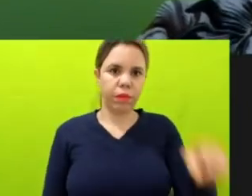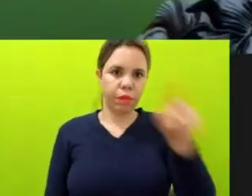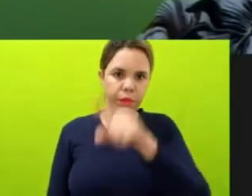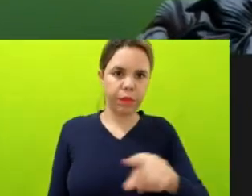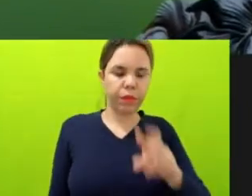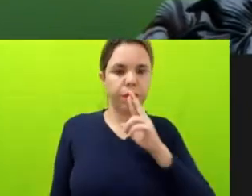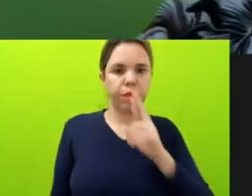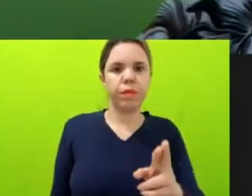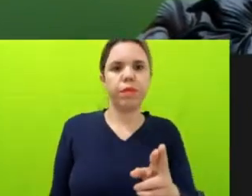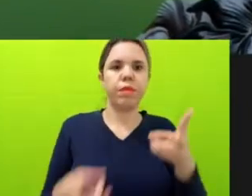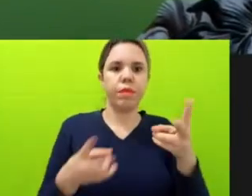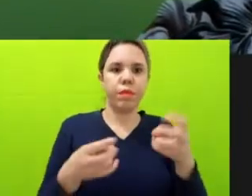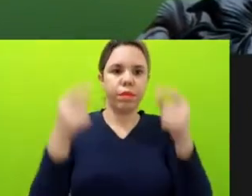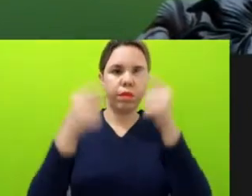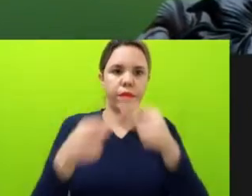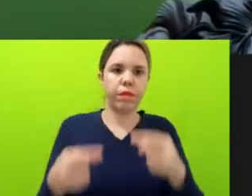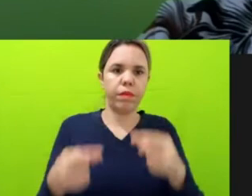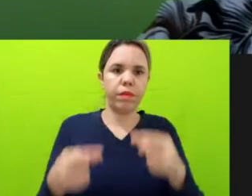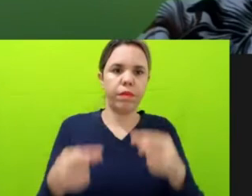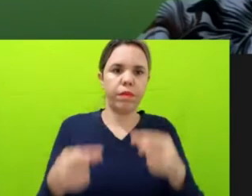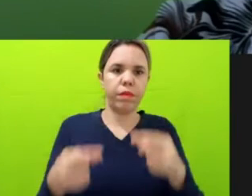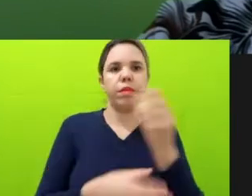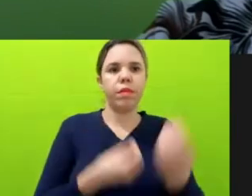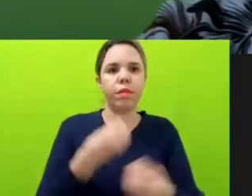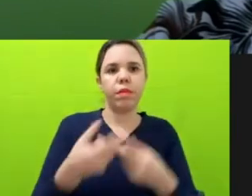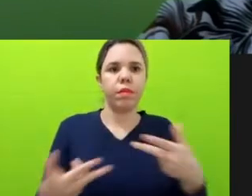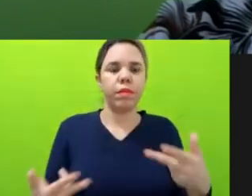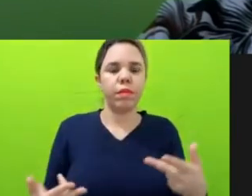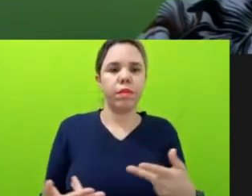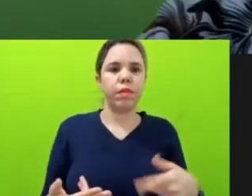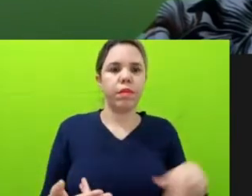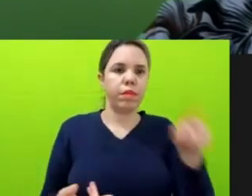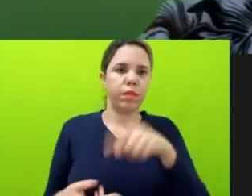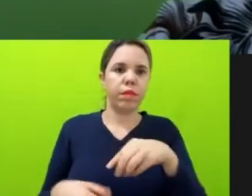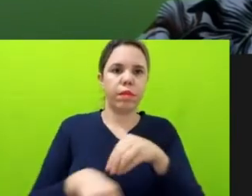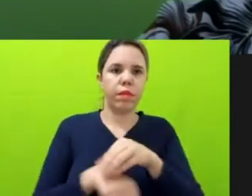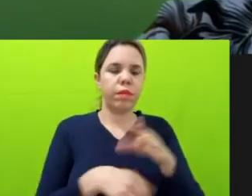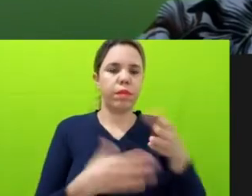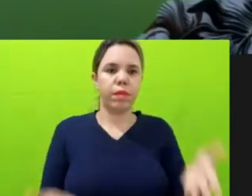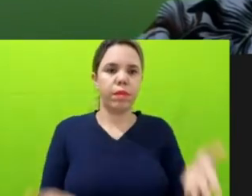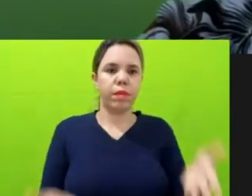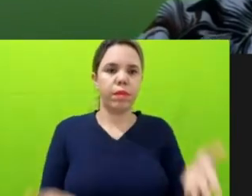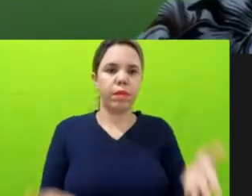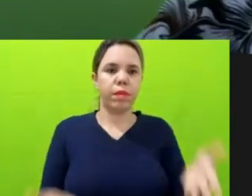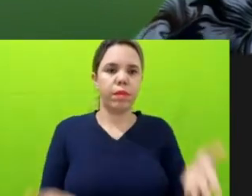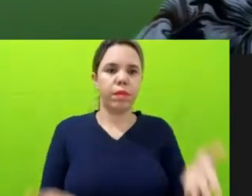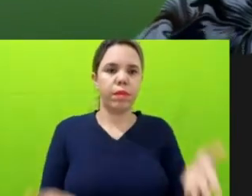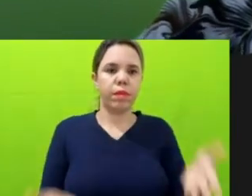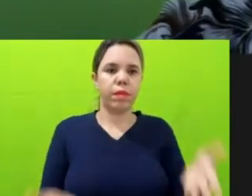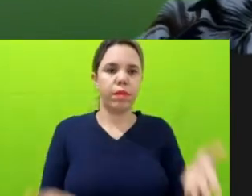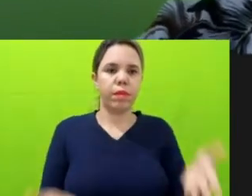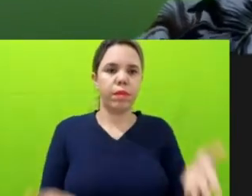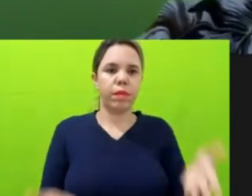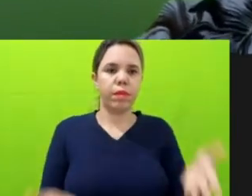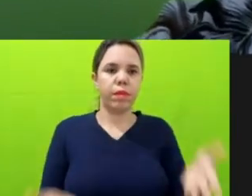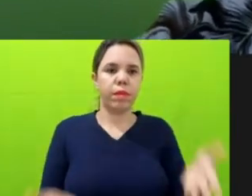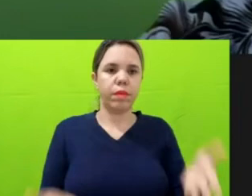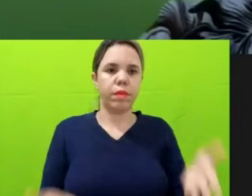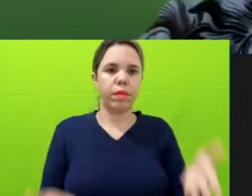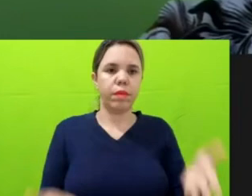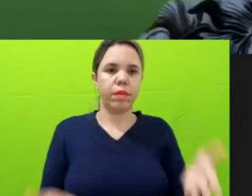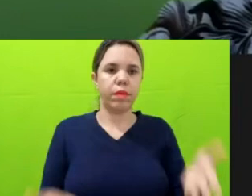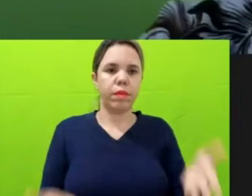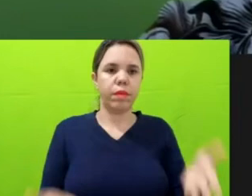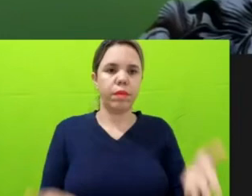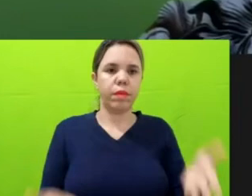na verdade, para algumas das questões que vocês trouxeram. Se vocês quiserem reforçar isso para a gente terminar a mesa também num olhar um pouco